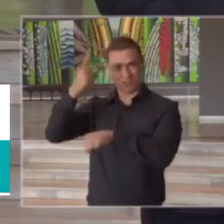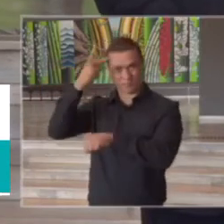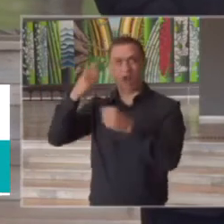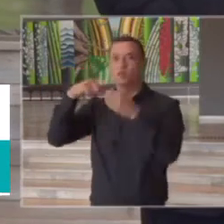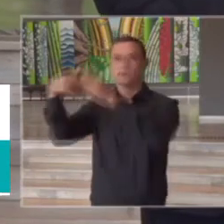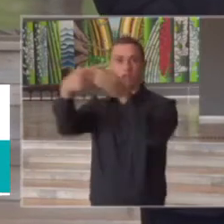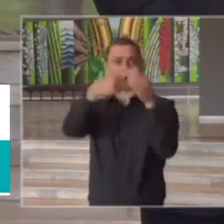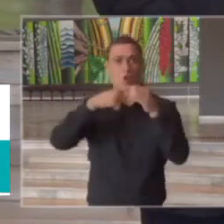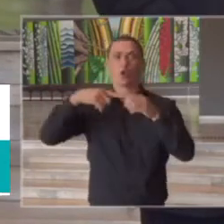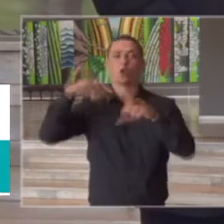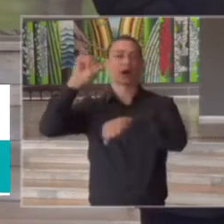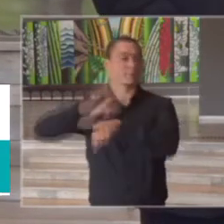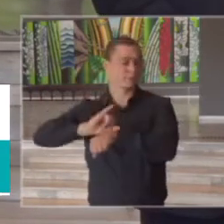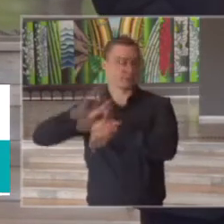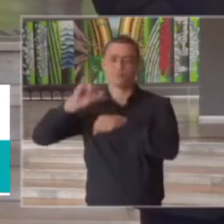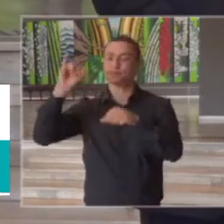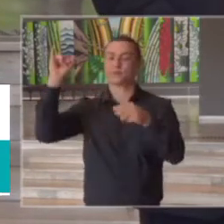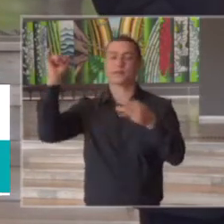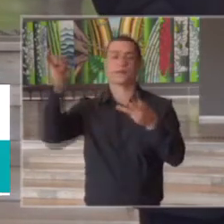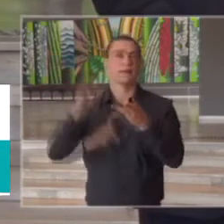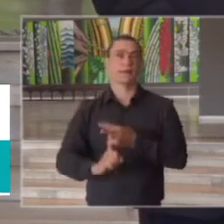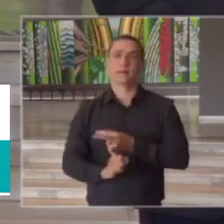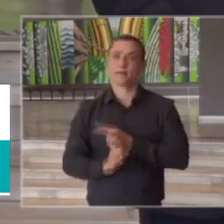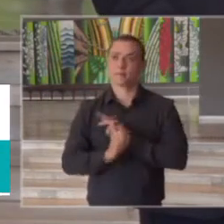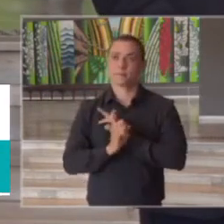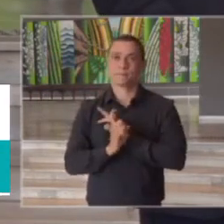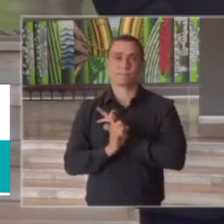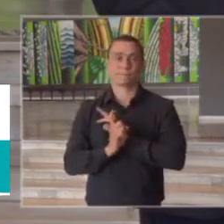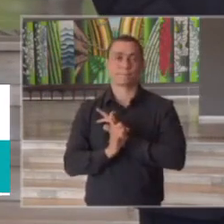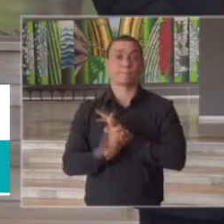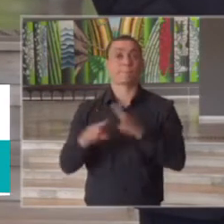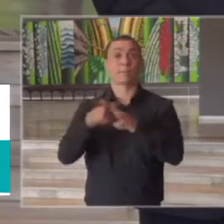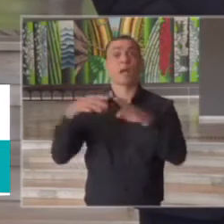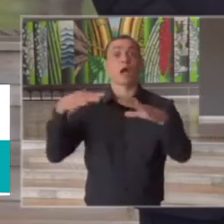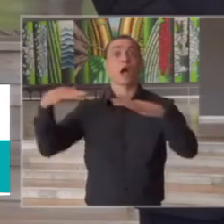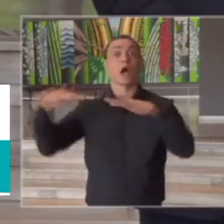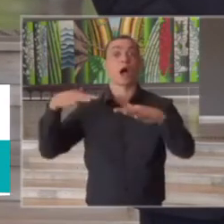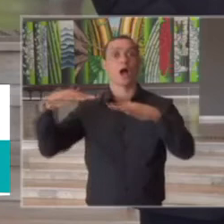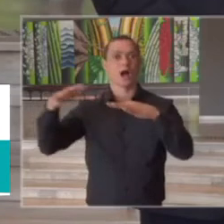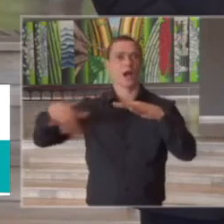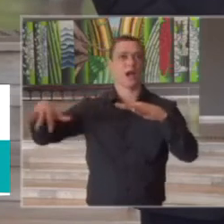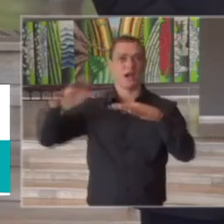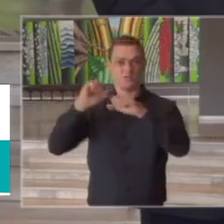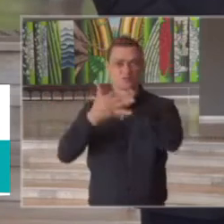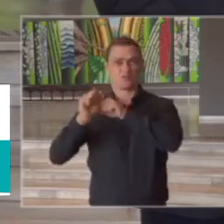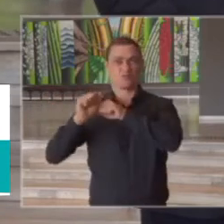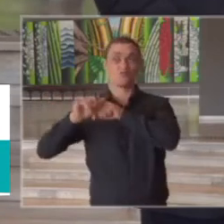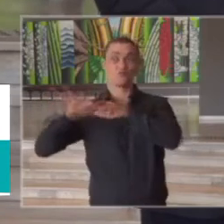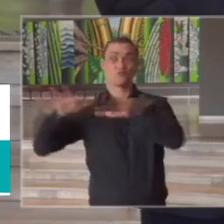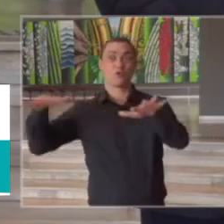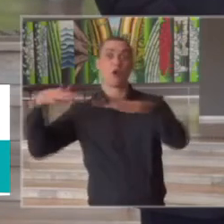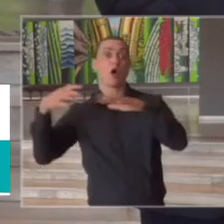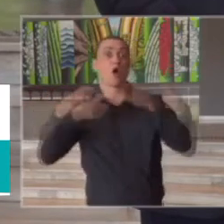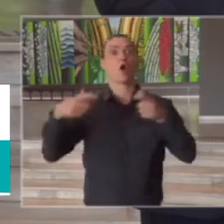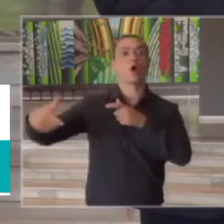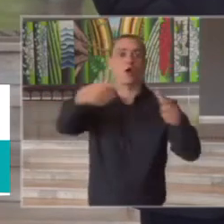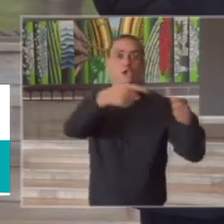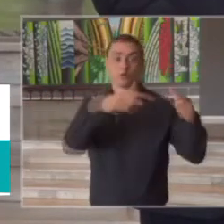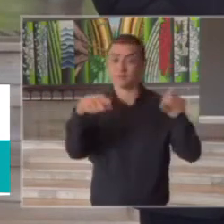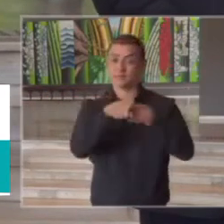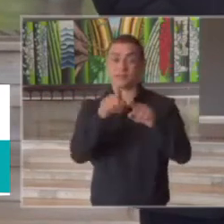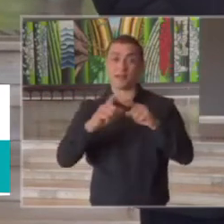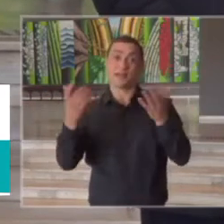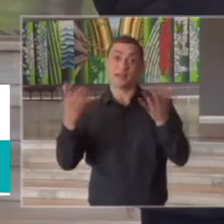interior na capital de São Paulo o próprio movimento de infecção e obviamente o